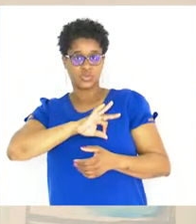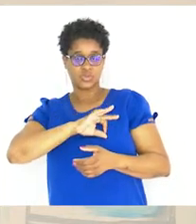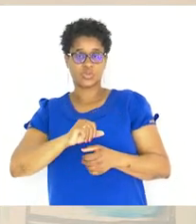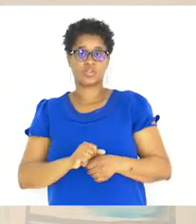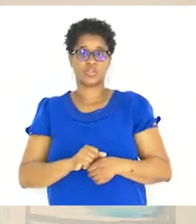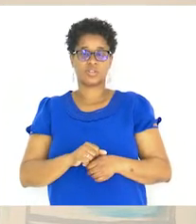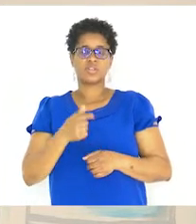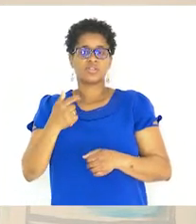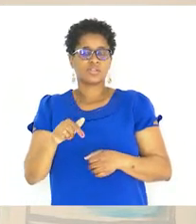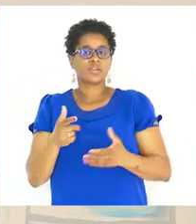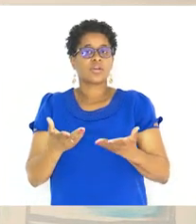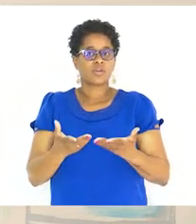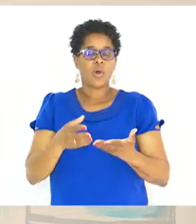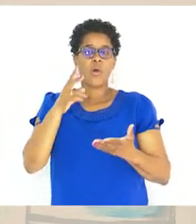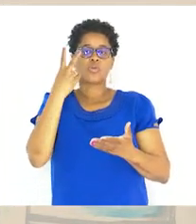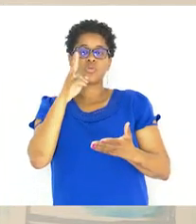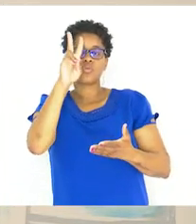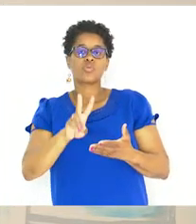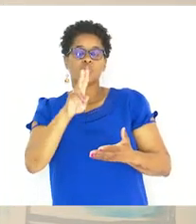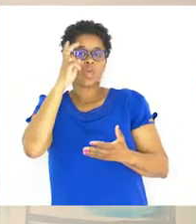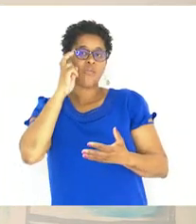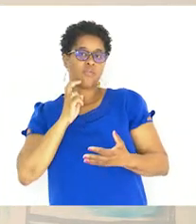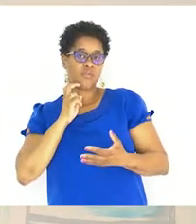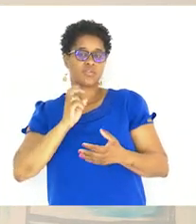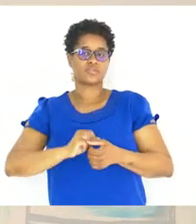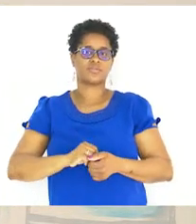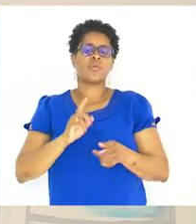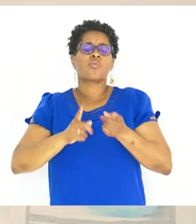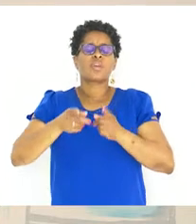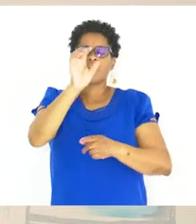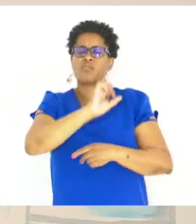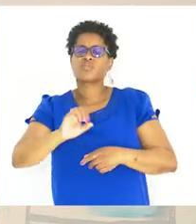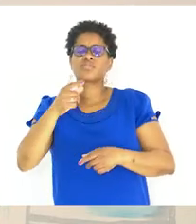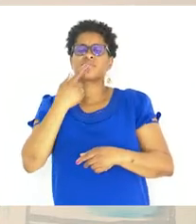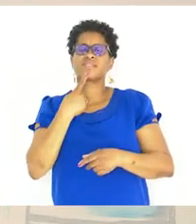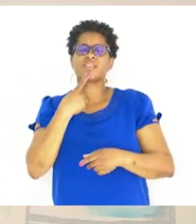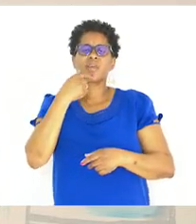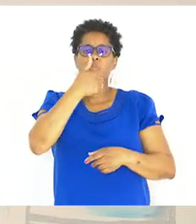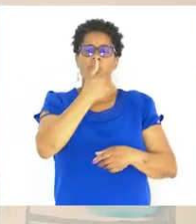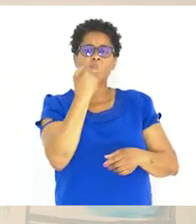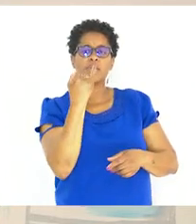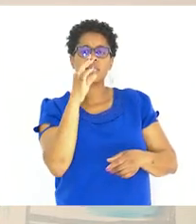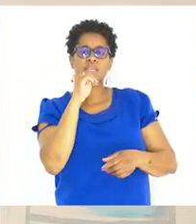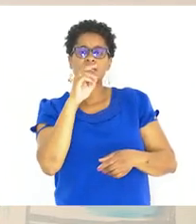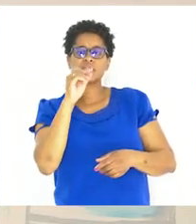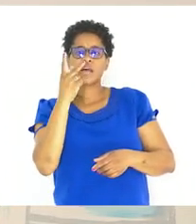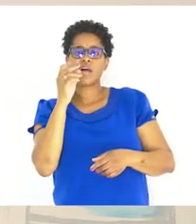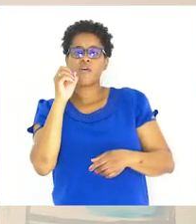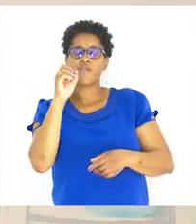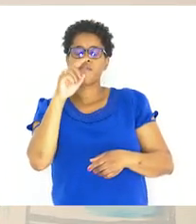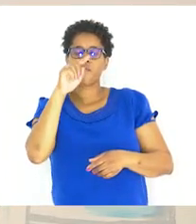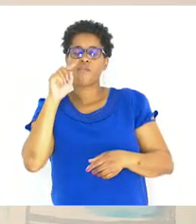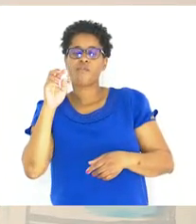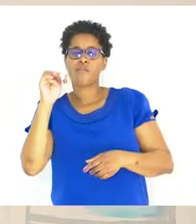São Bisavós O vocês entendem por bisavós? Já ouviram